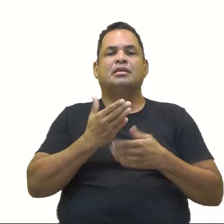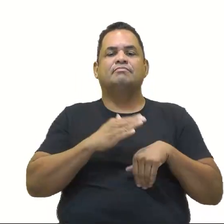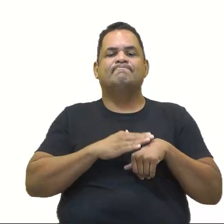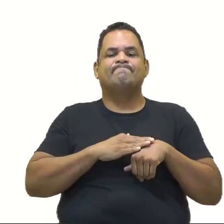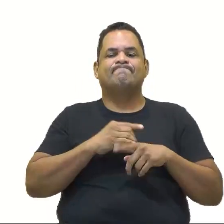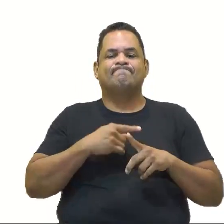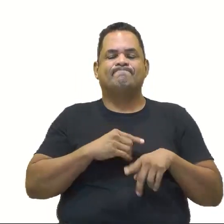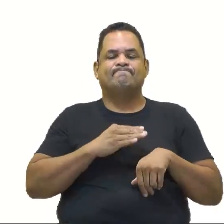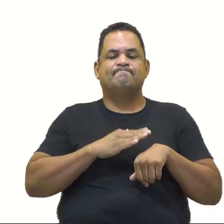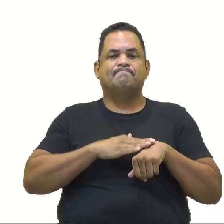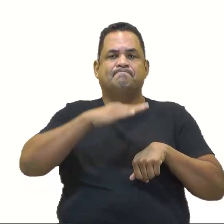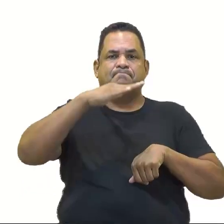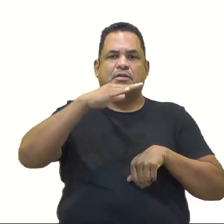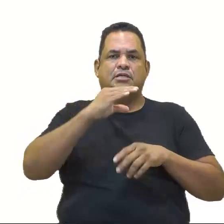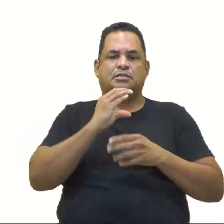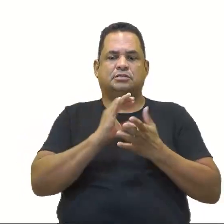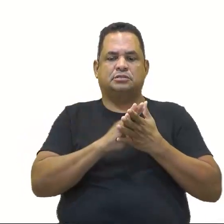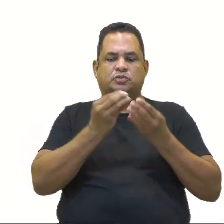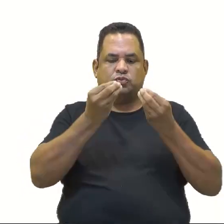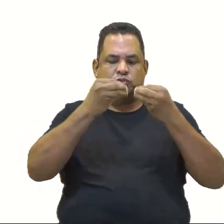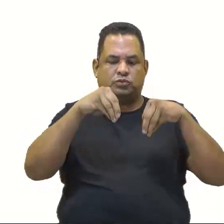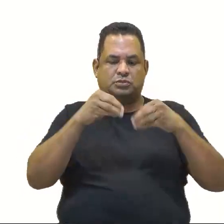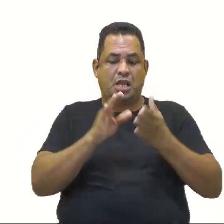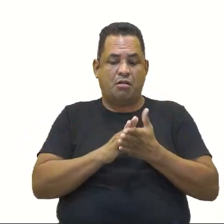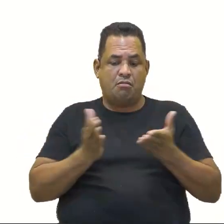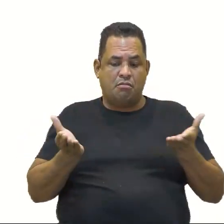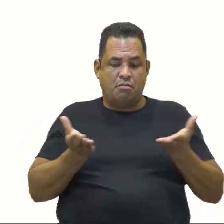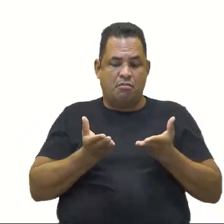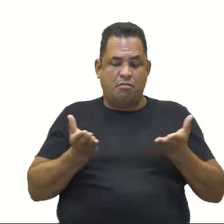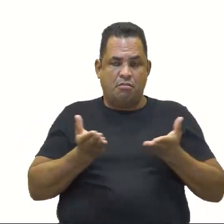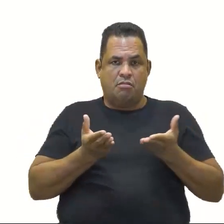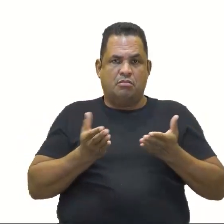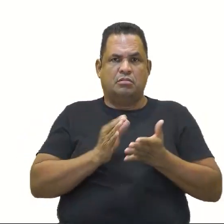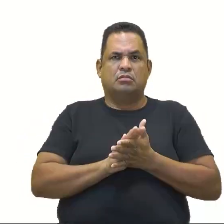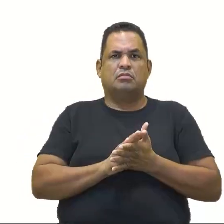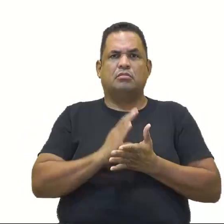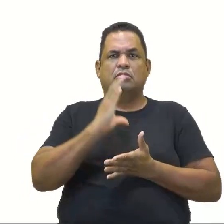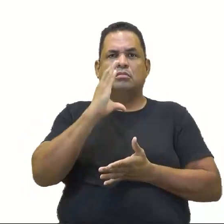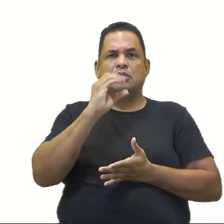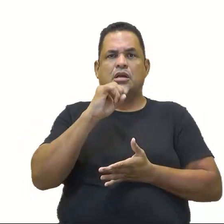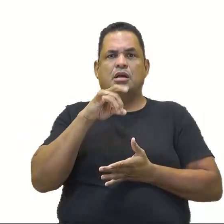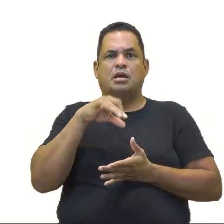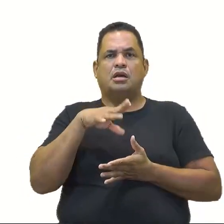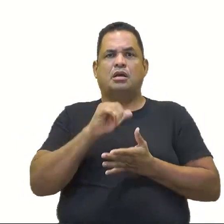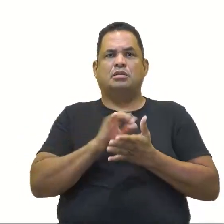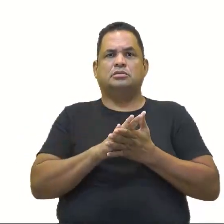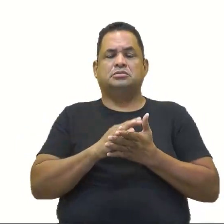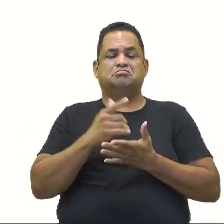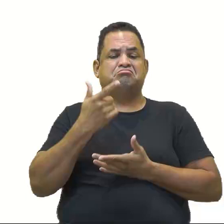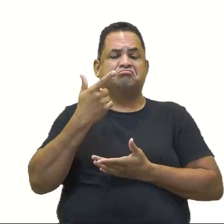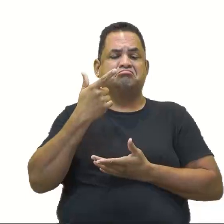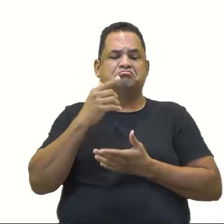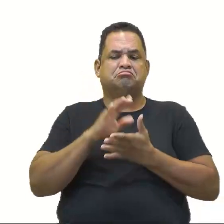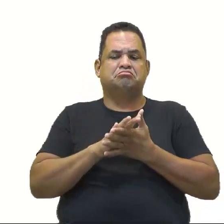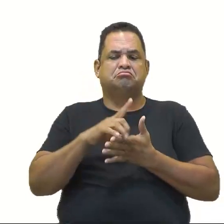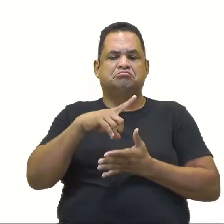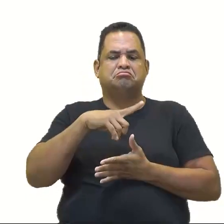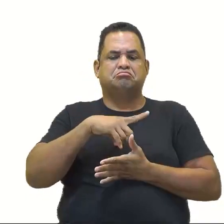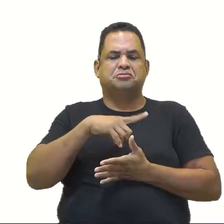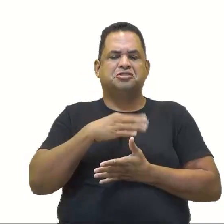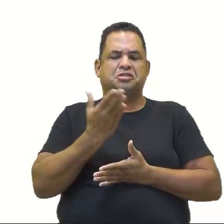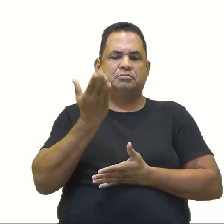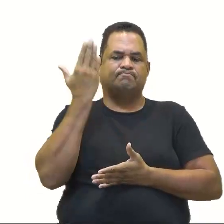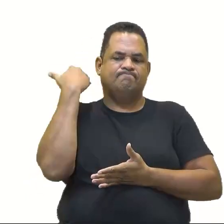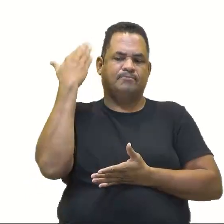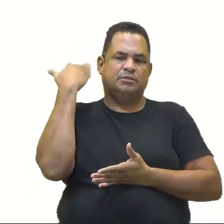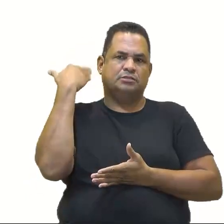verbal do... Presente. Presente, né? Aqui, o Carlos tinha. Se tinha, não tem mais. O